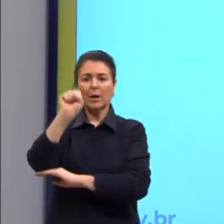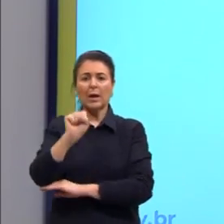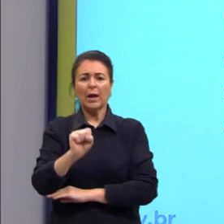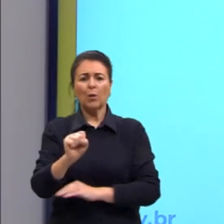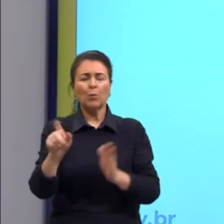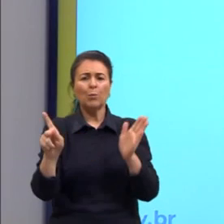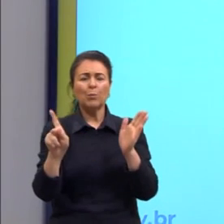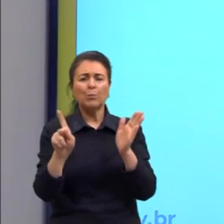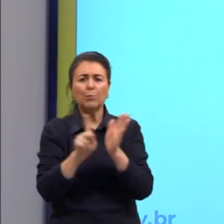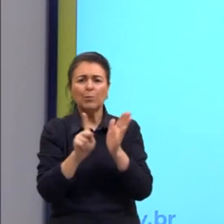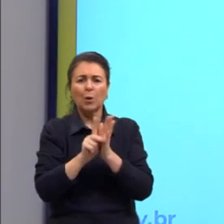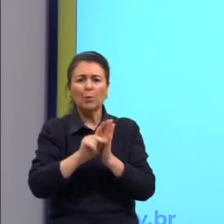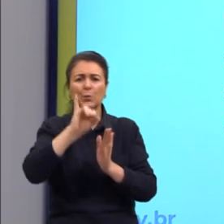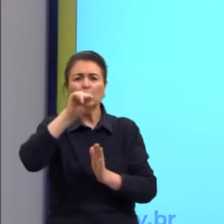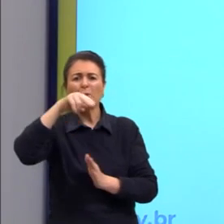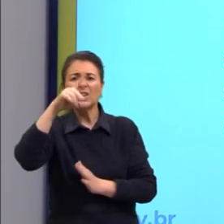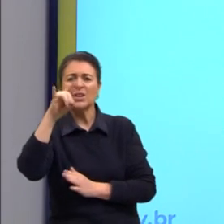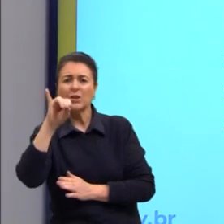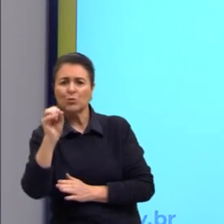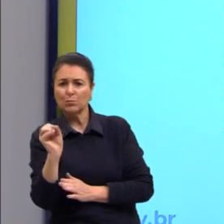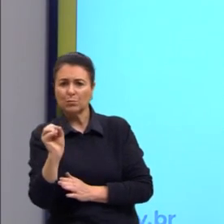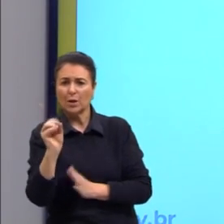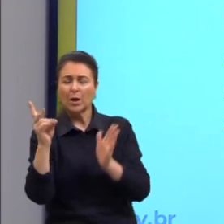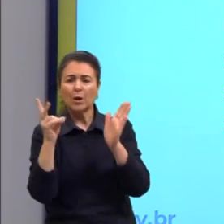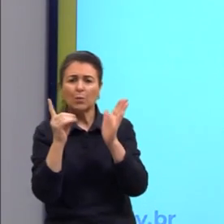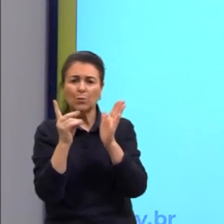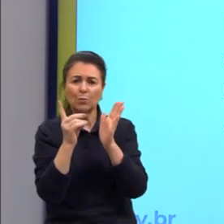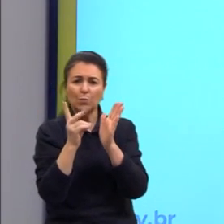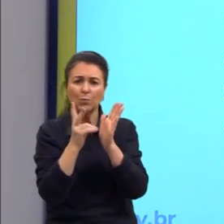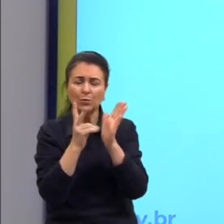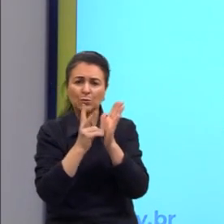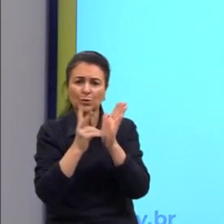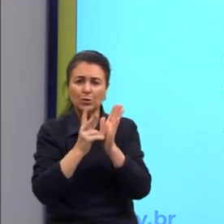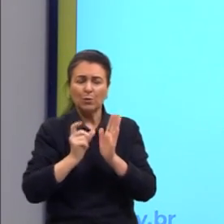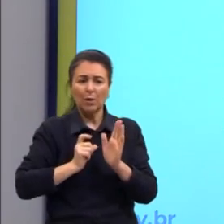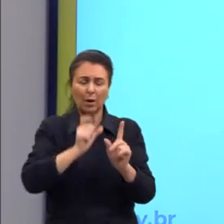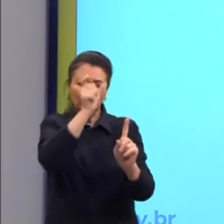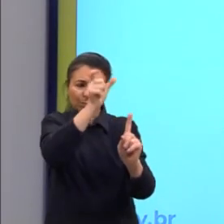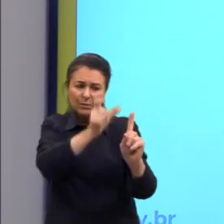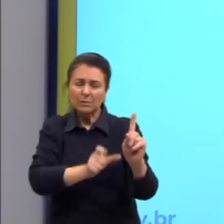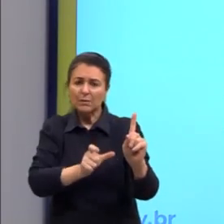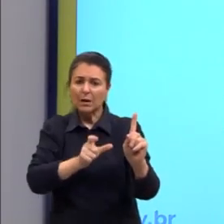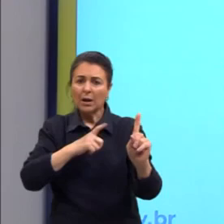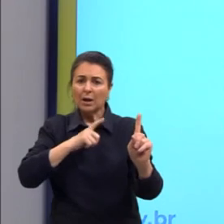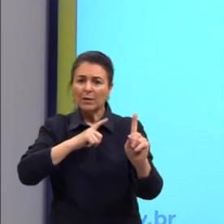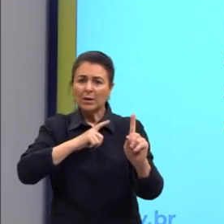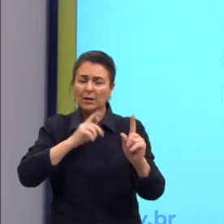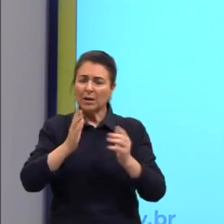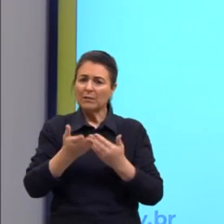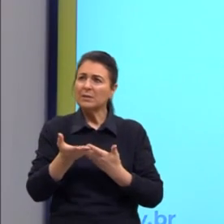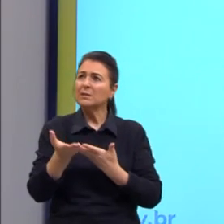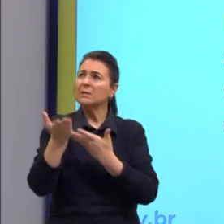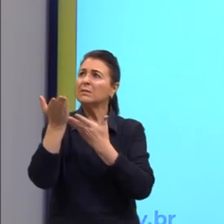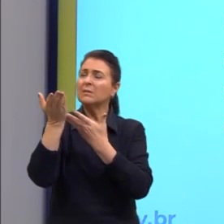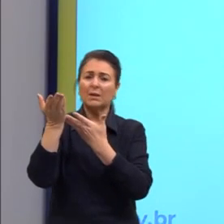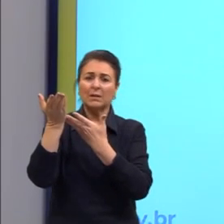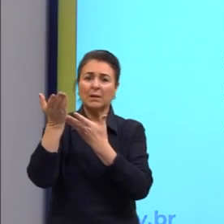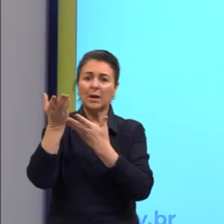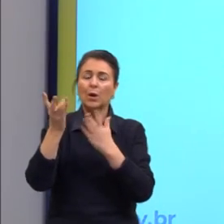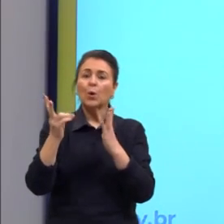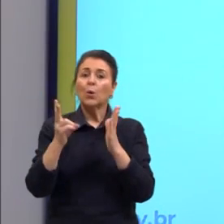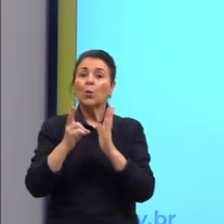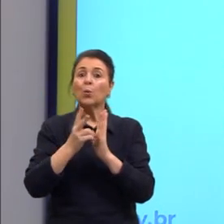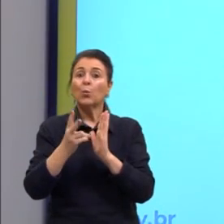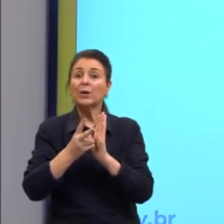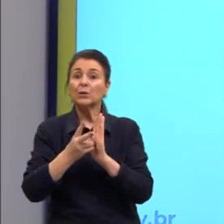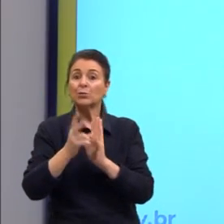figura personificada e vai ser exaltada. E vai ser um índio muito diferente do indígena